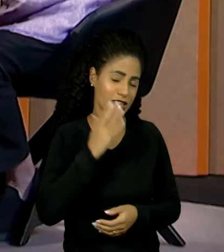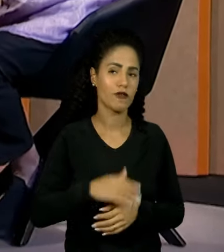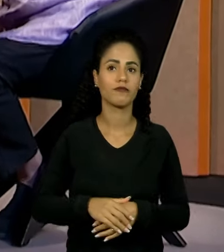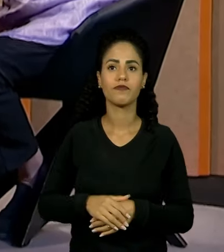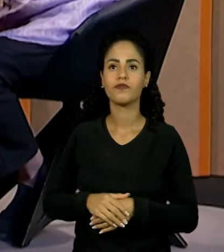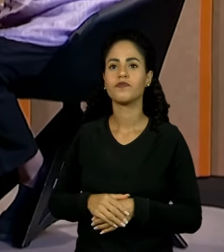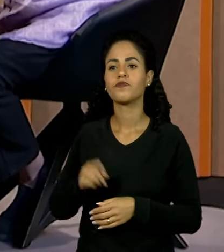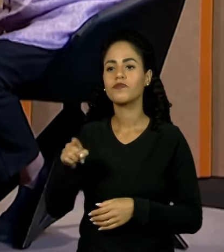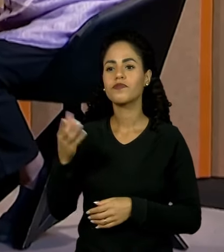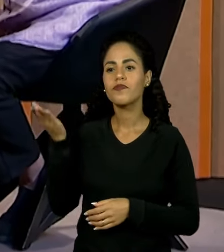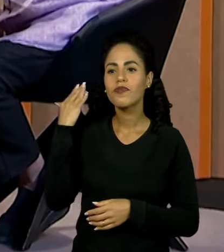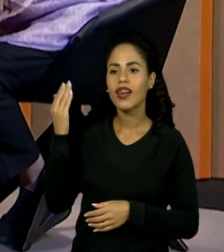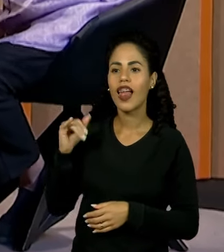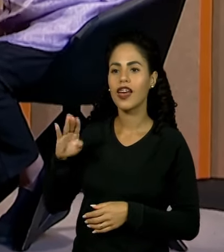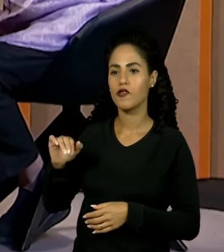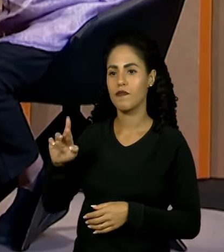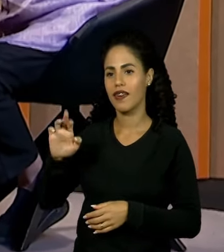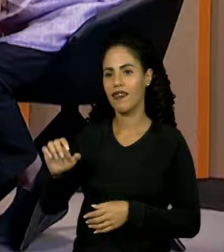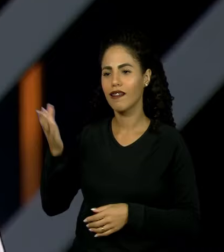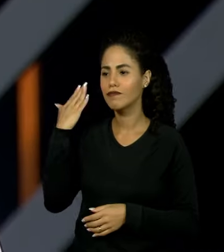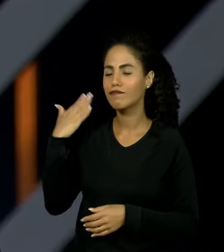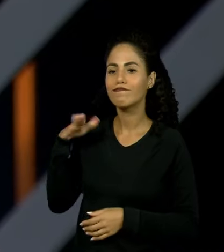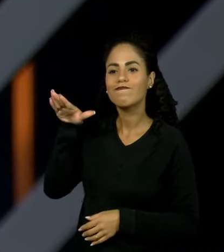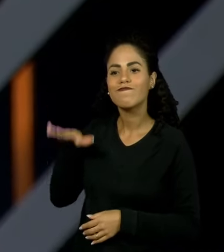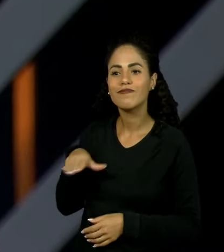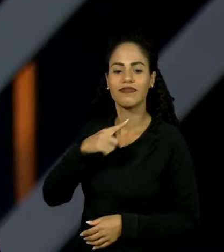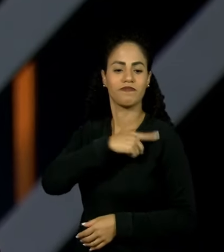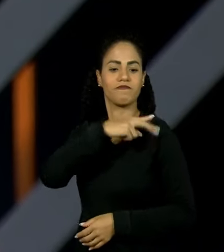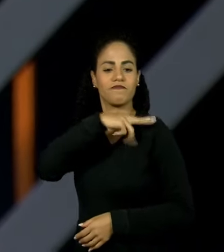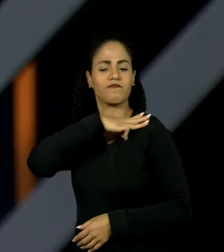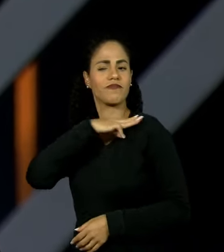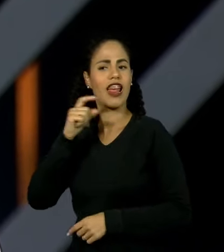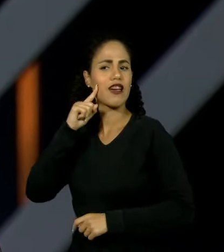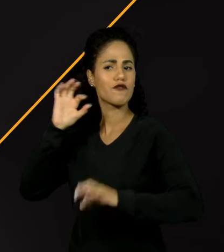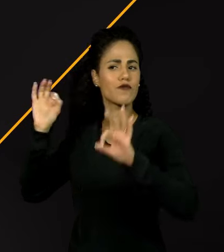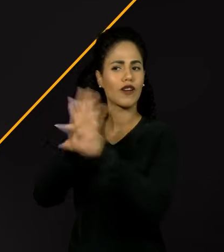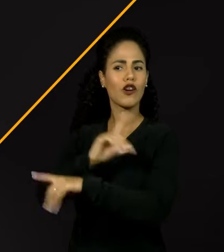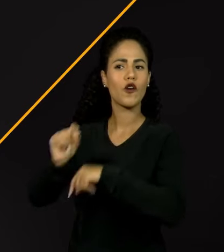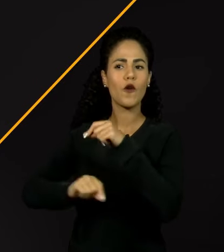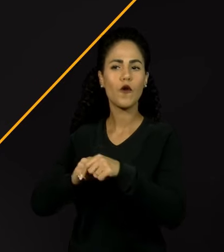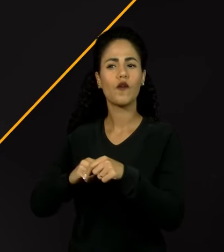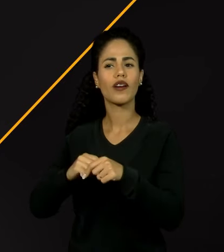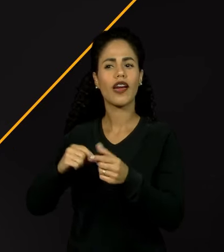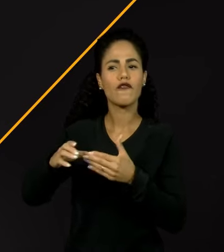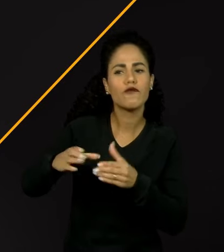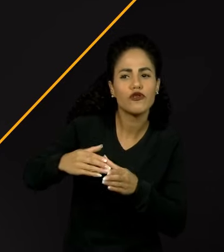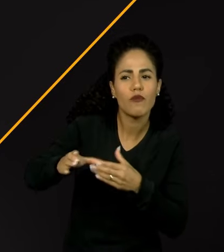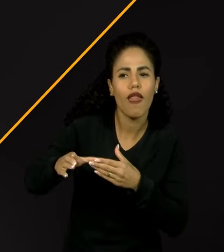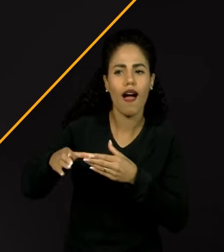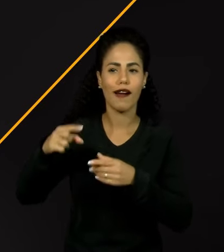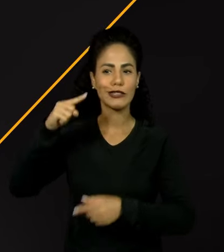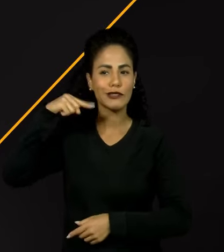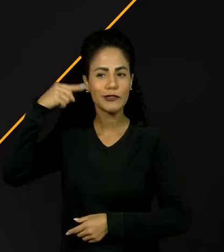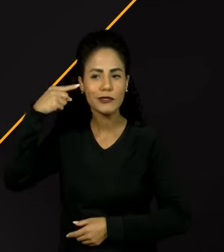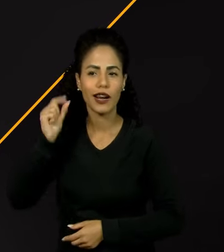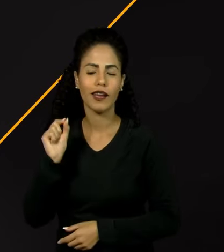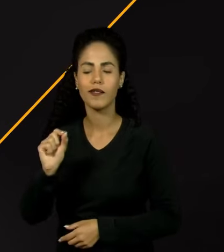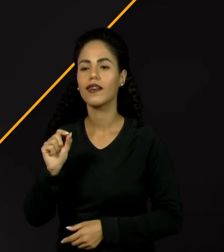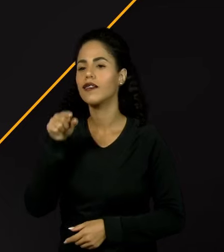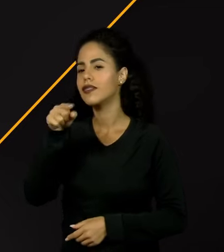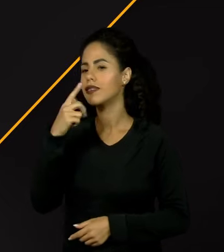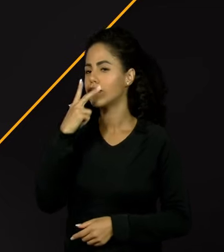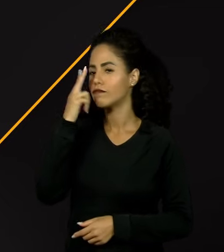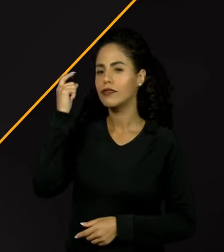menino lá no ensino médio, pensando, o que eu vou fazer? Vou prestar vestibular pra direito? O que você acha que vocês